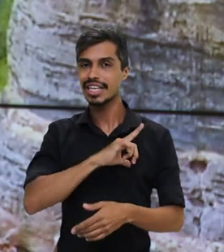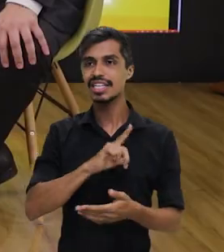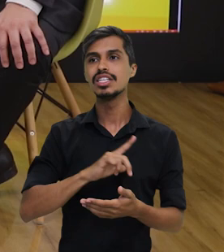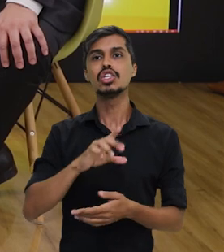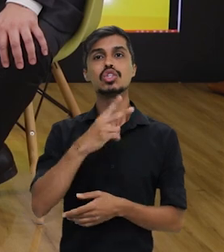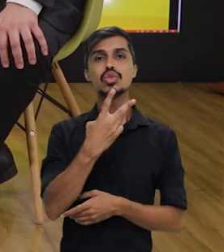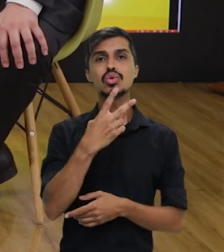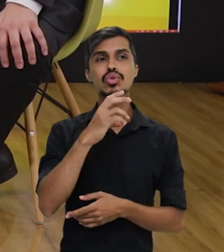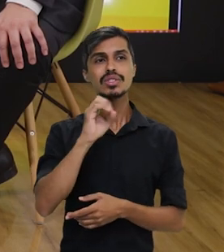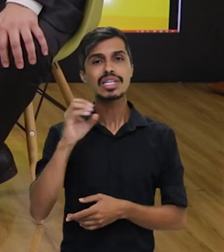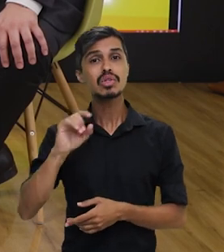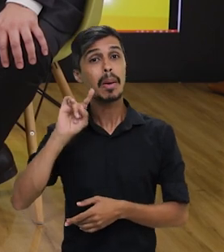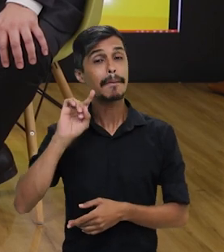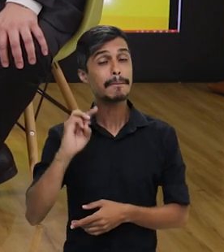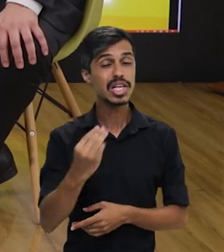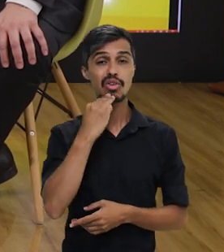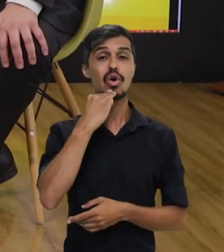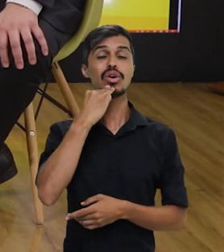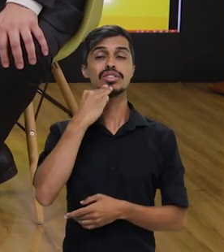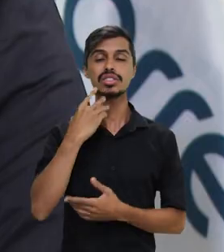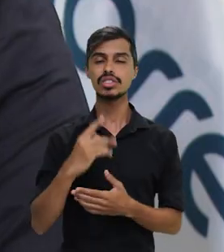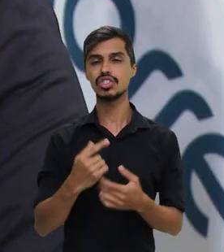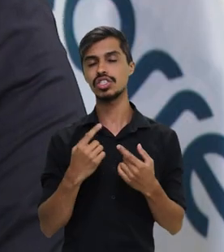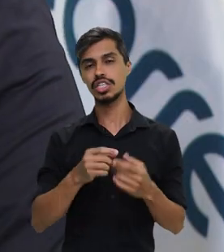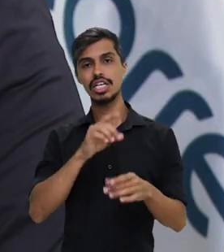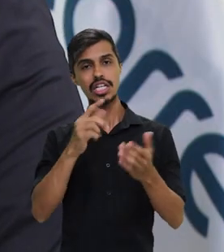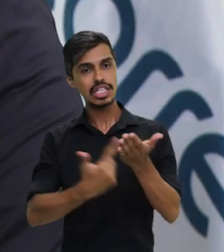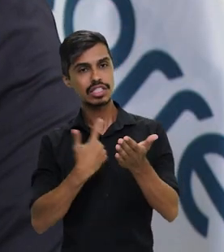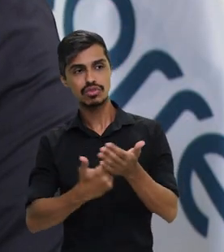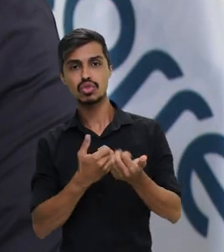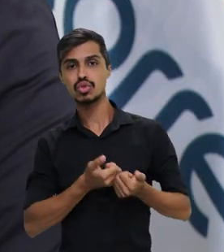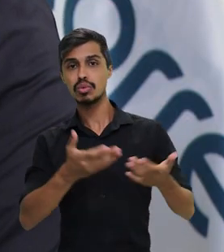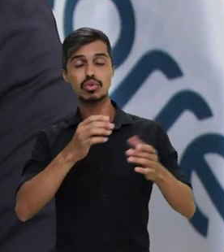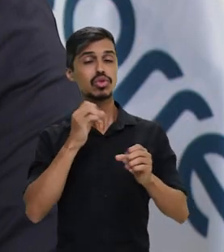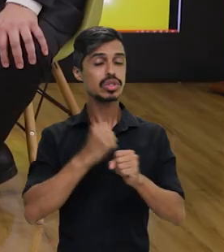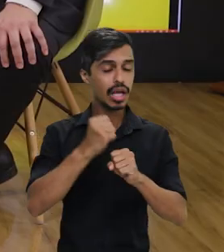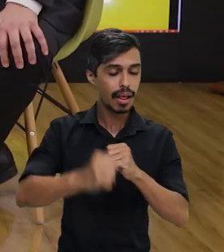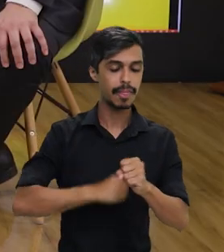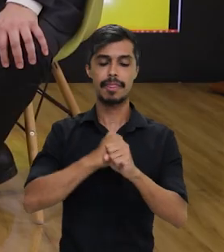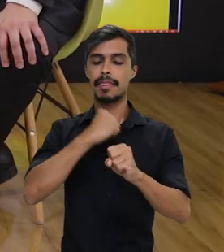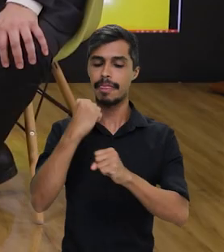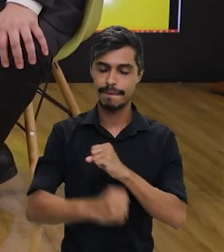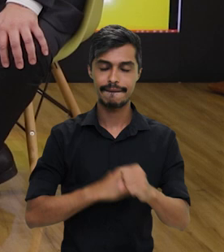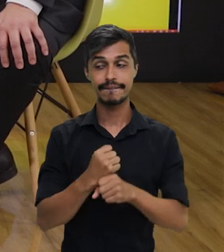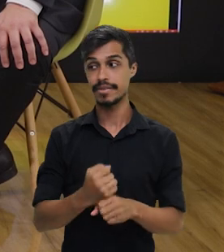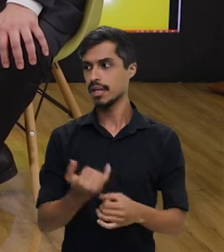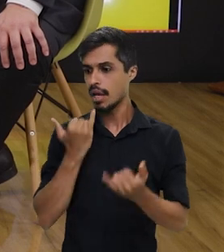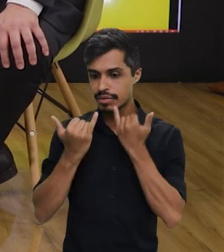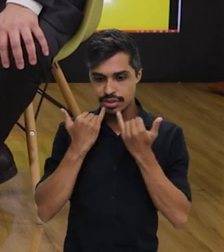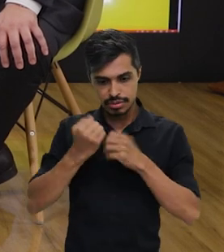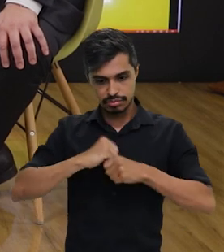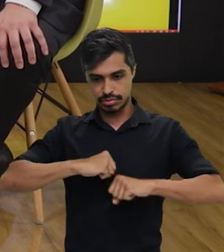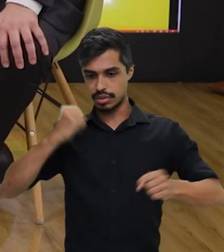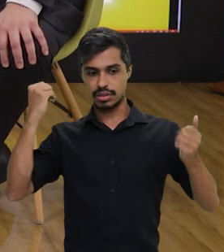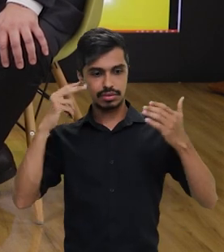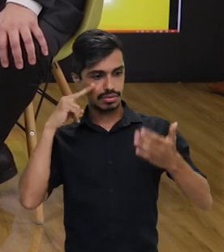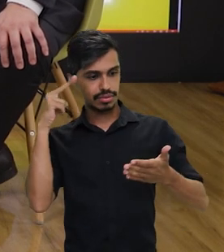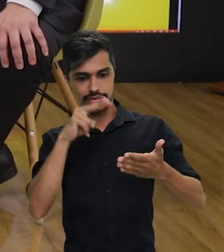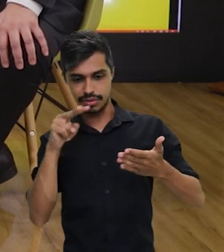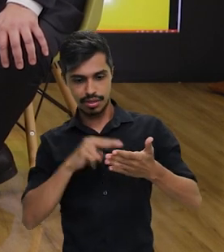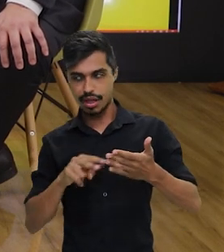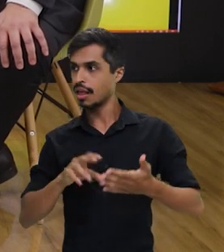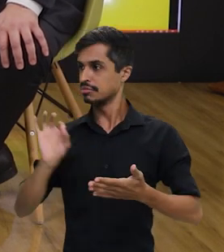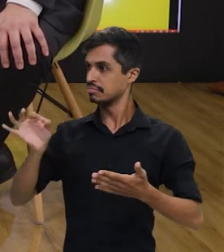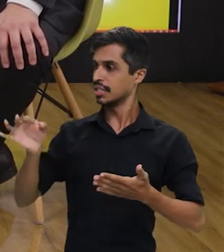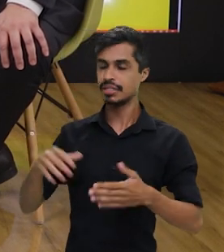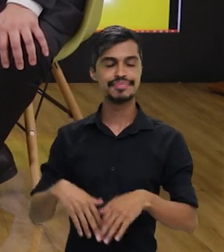milhões de livros didáticos por ano. É a maior operação logística que existe. Os dados aqui são todos interlativos, né?